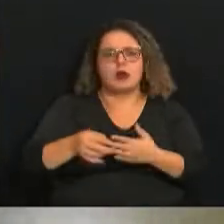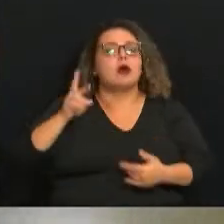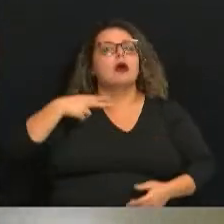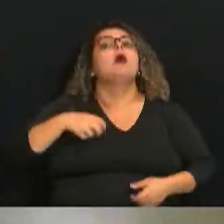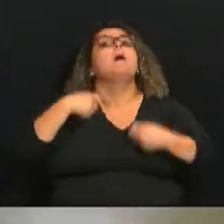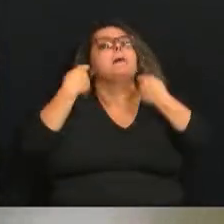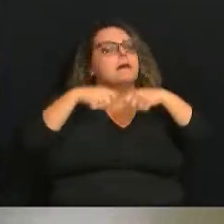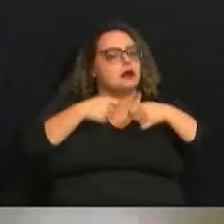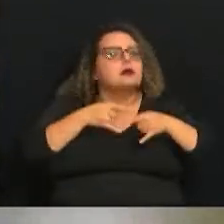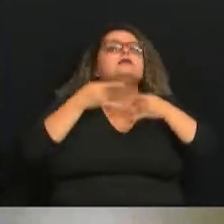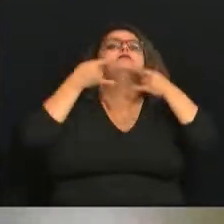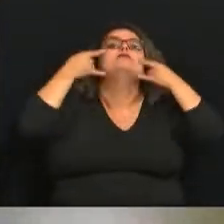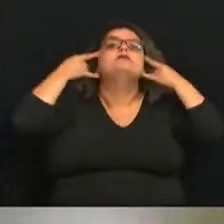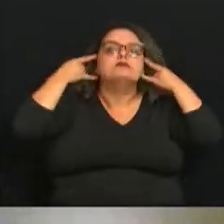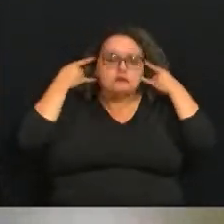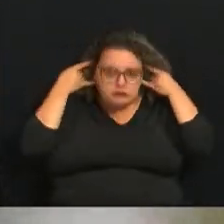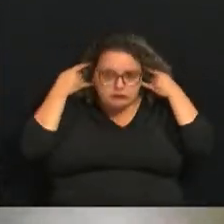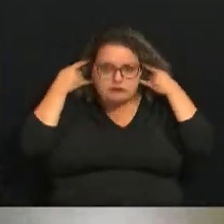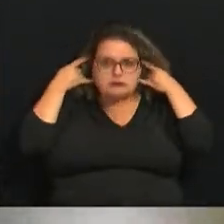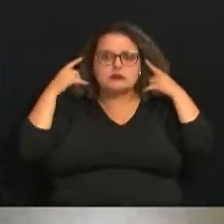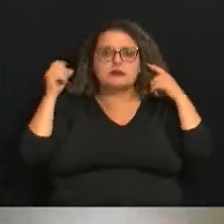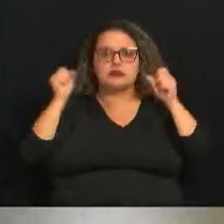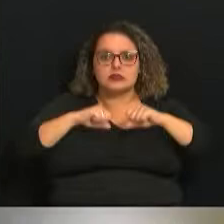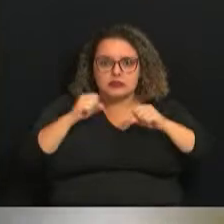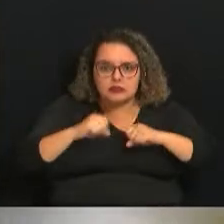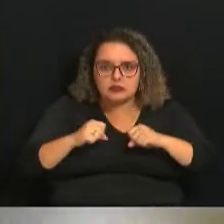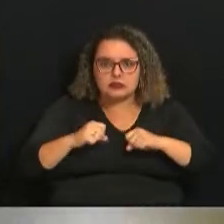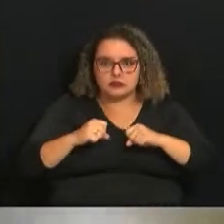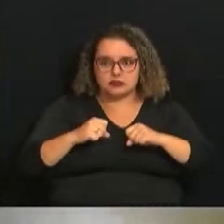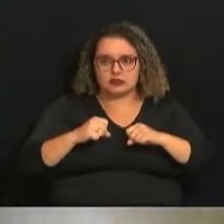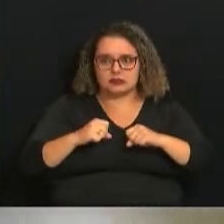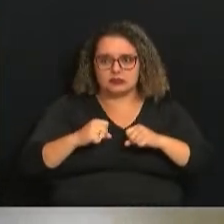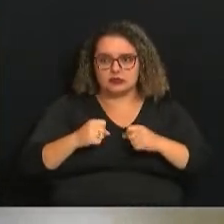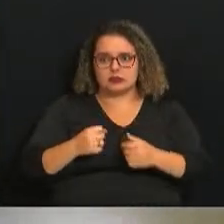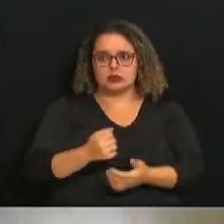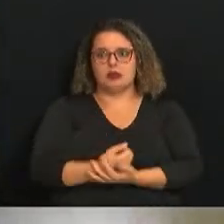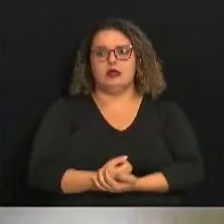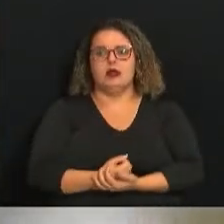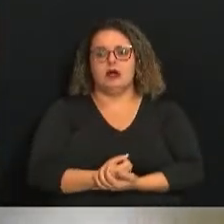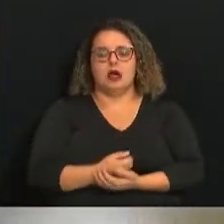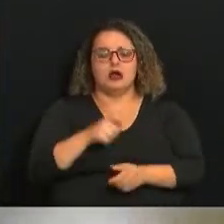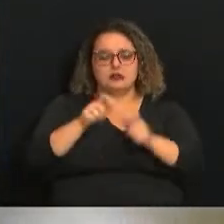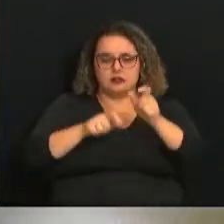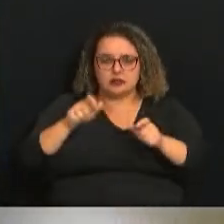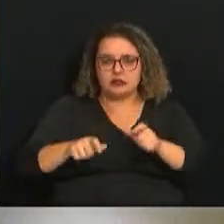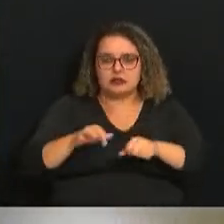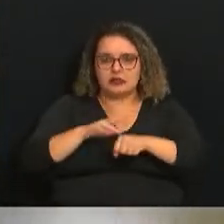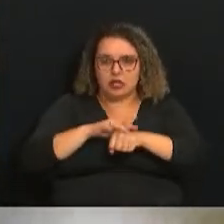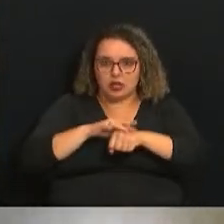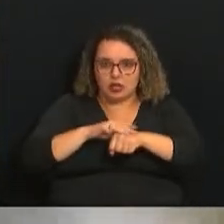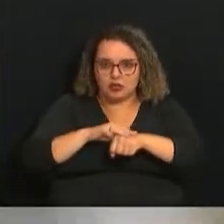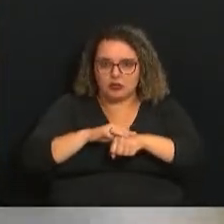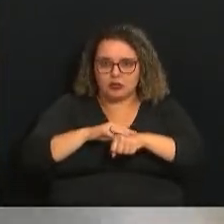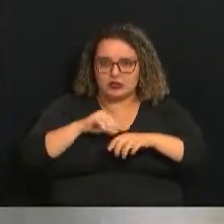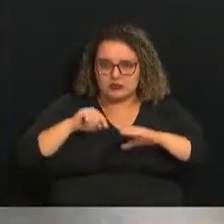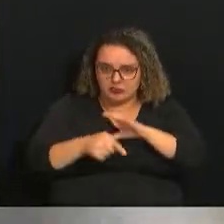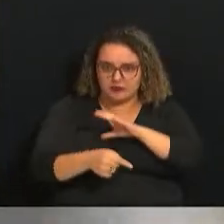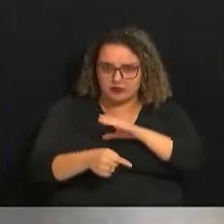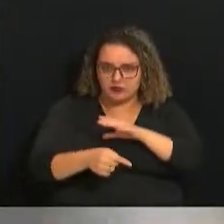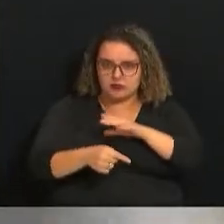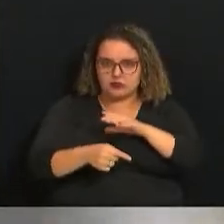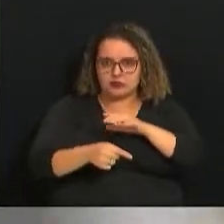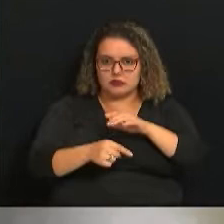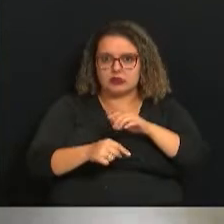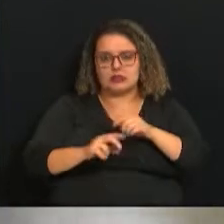devem continuar utilizando as máscaras. Os imunodeprimidos e as pessoas que têm doenças crônicas, que a